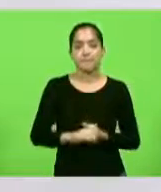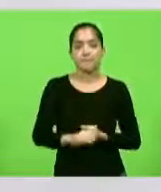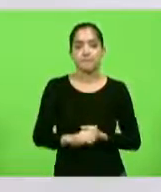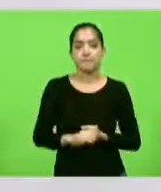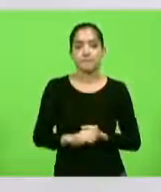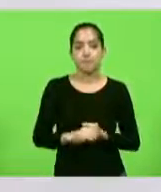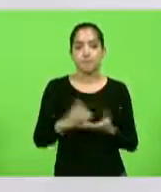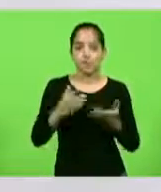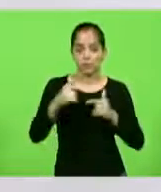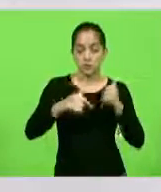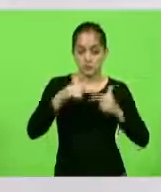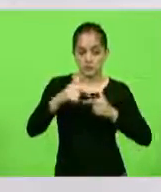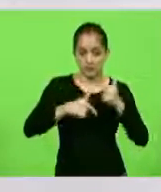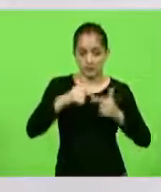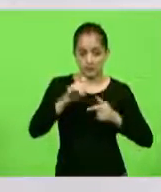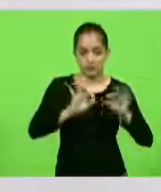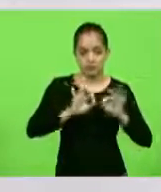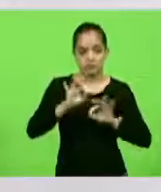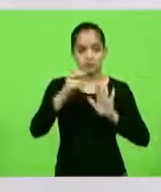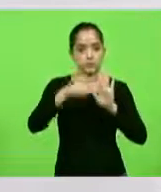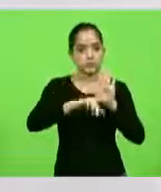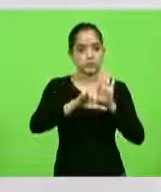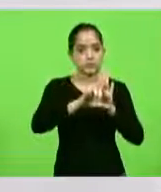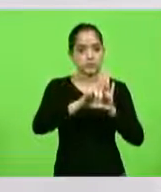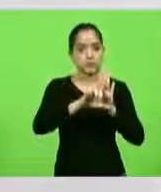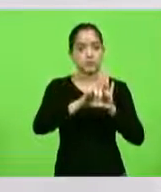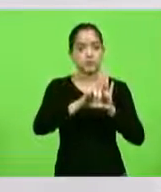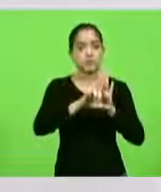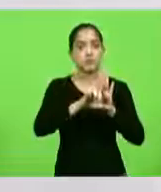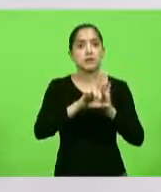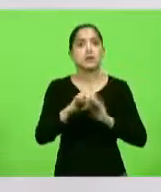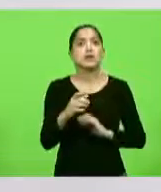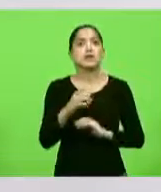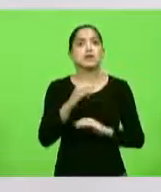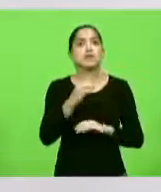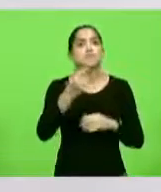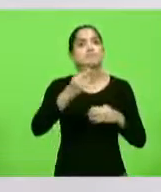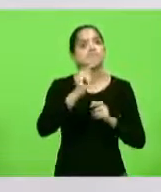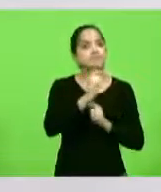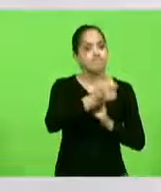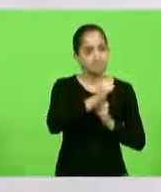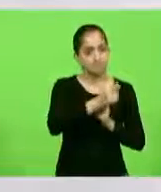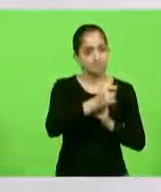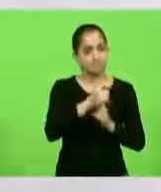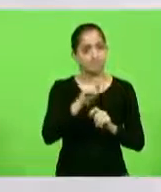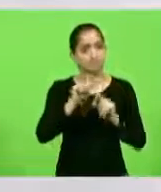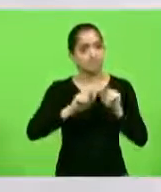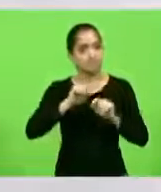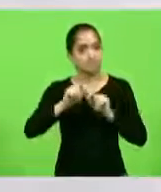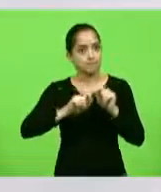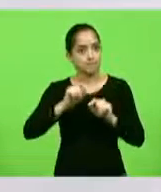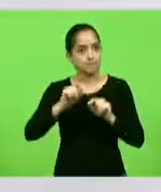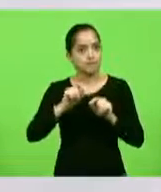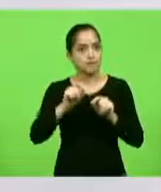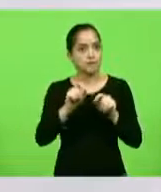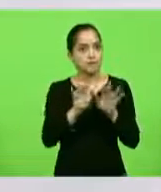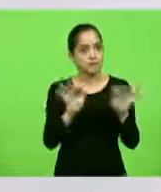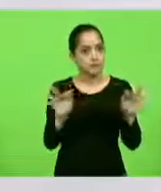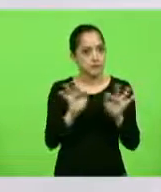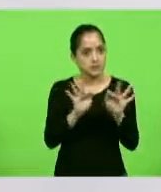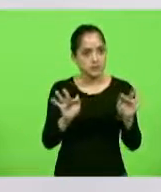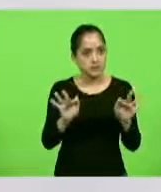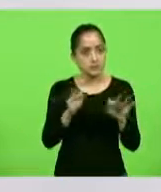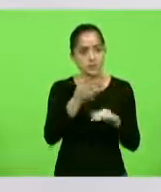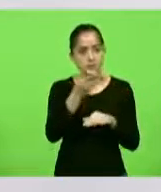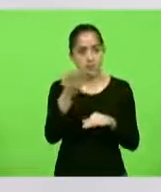nós estamos trabalhando num projeto que o Inova Pesca. Em conjunto com os deputados da Comissão da Pesca, ele, vou falar por cima, mas de forma bem prática para que